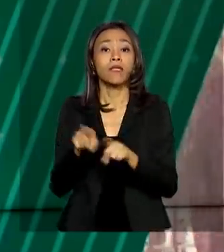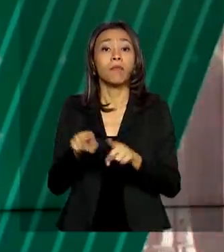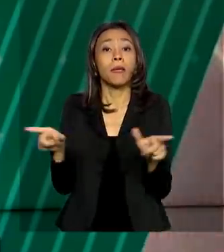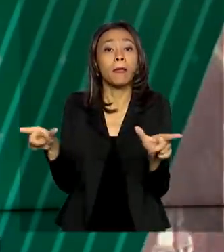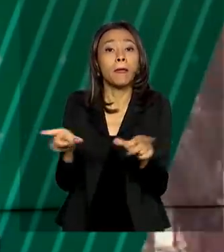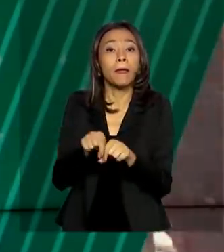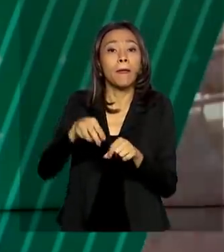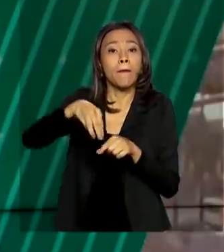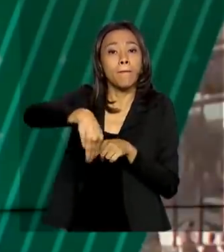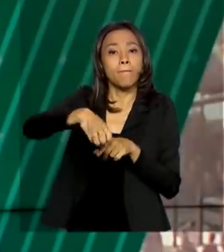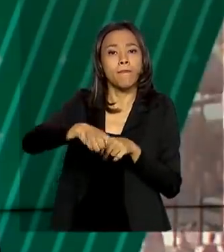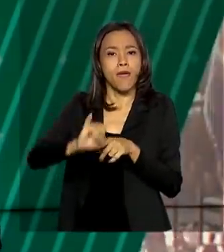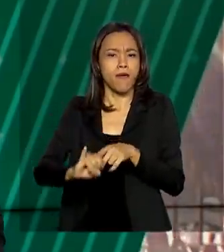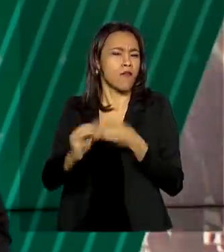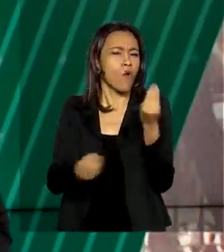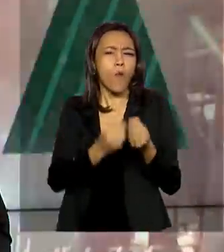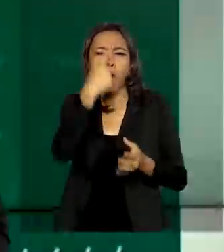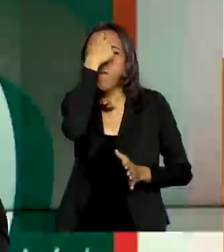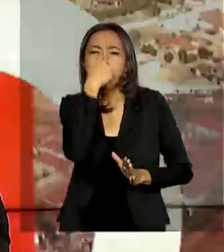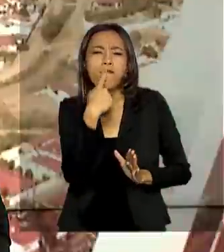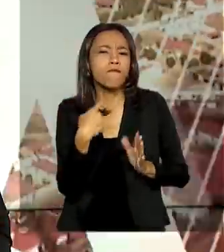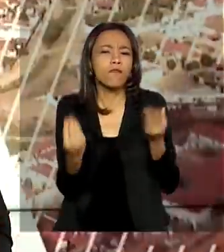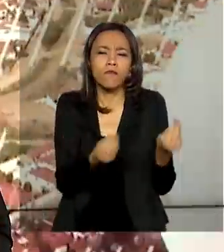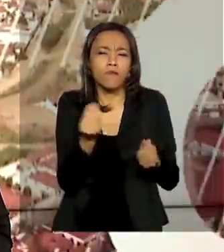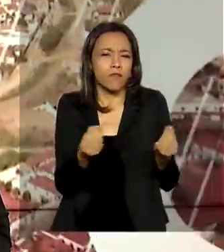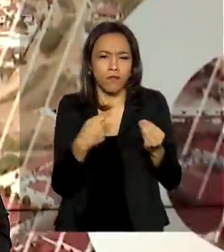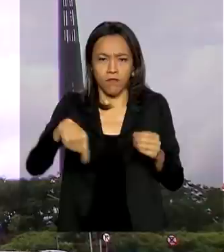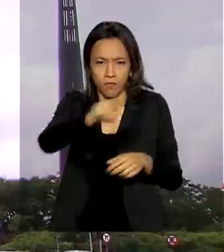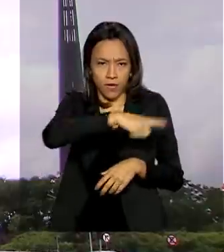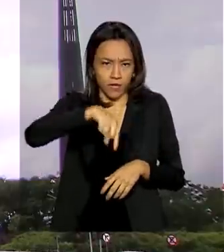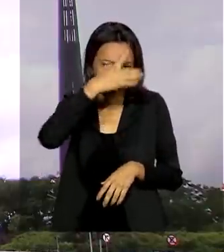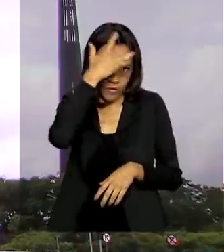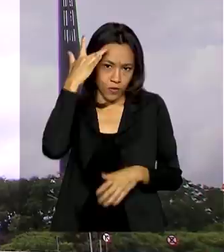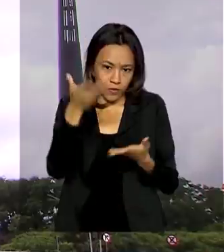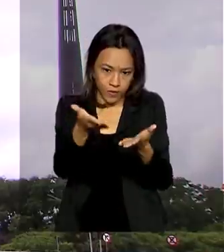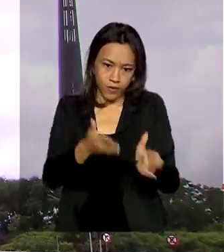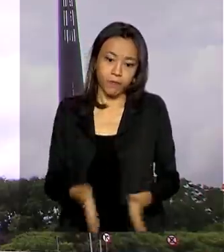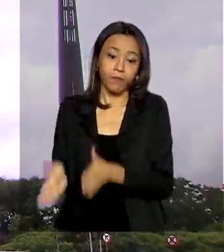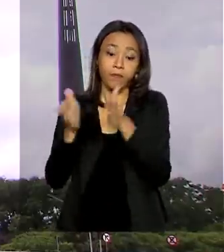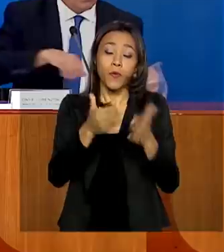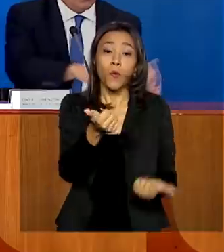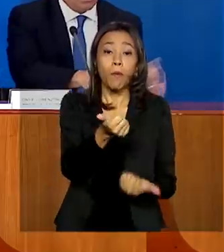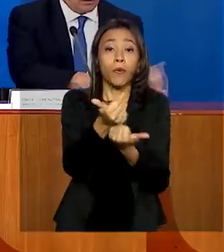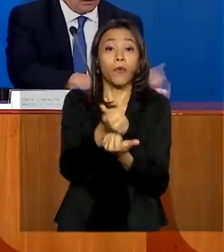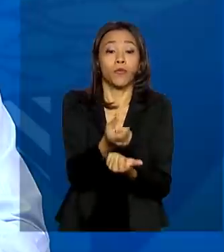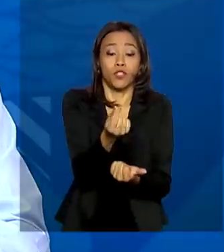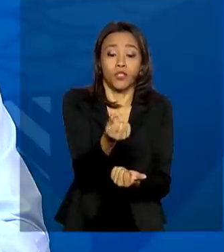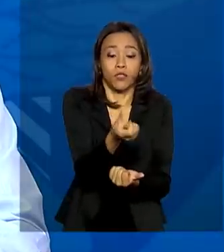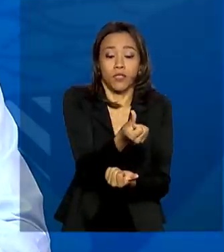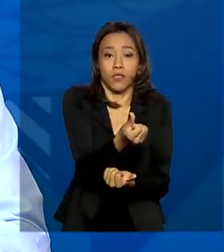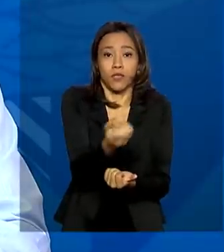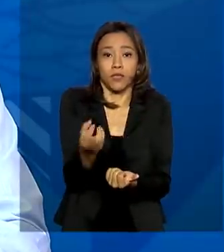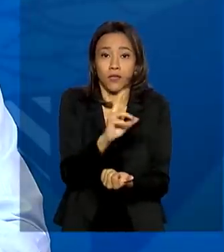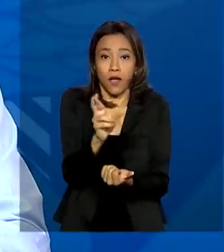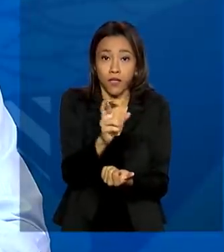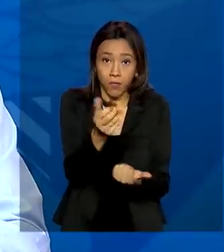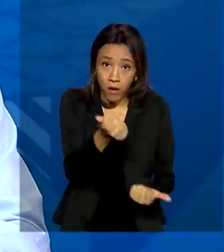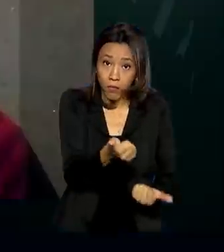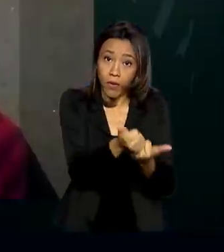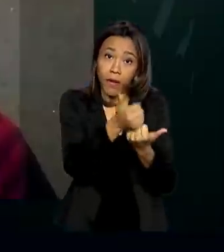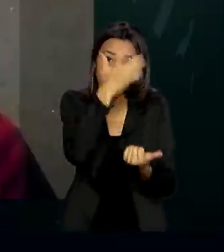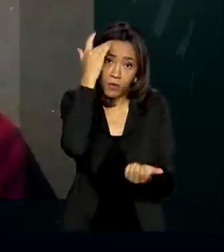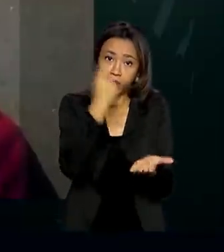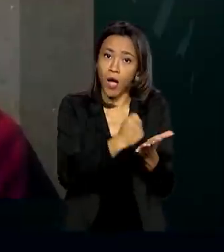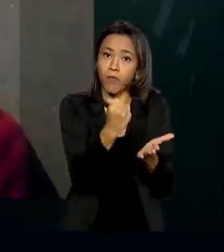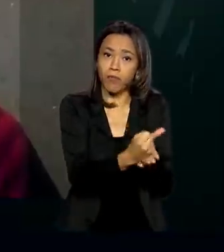conhecer agora um pouquinho do perfil dessas pessoas. O auxílio de R$ 600 para auxiliar trabalhadores informais